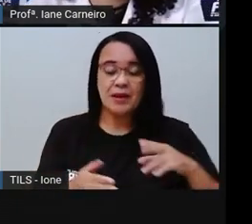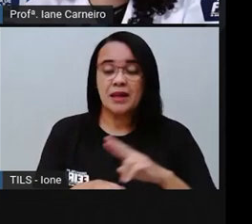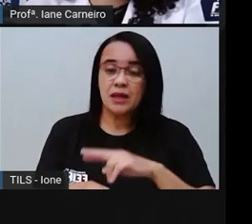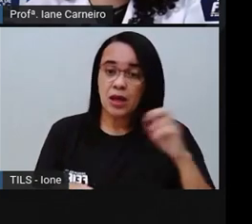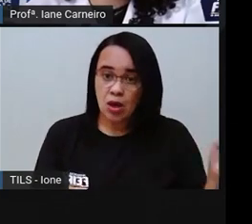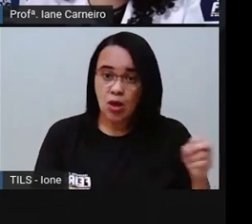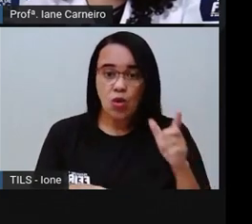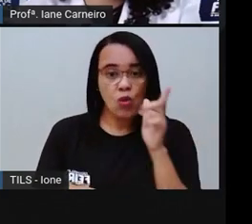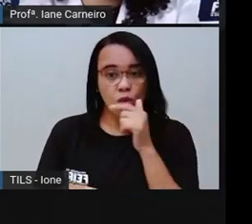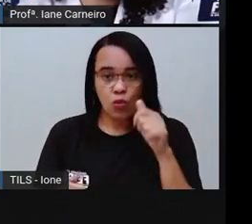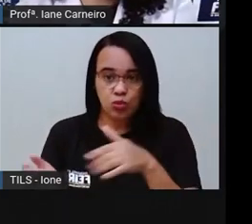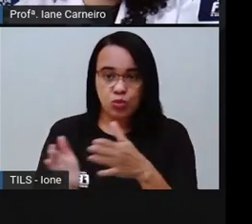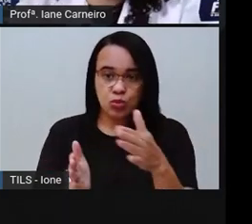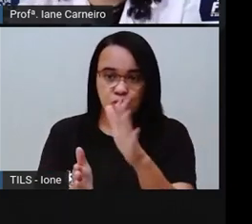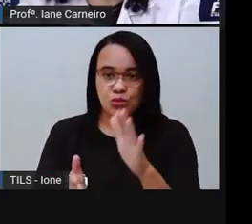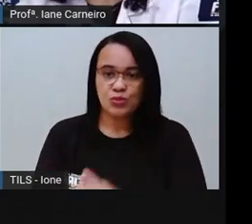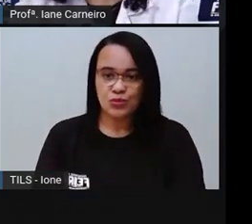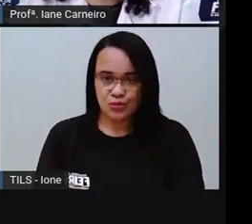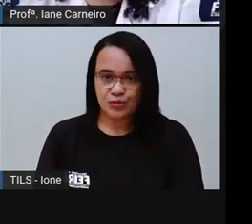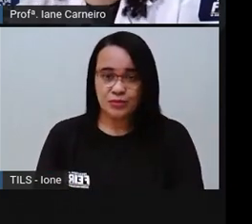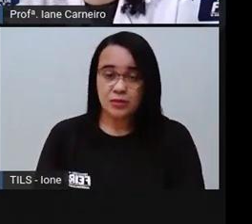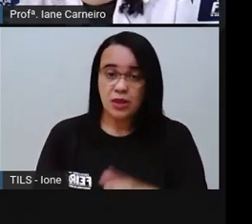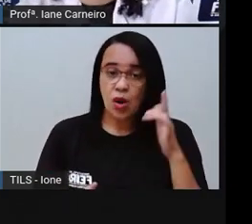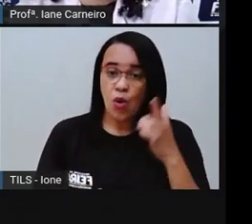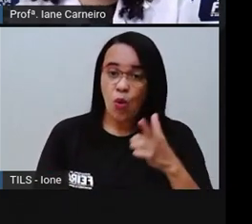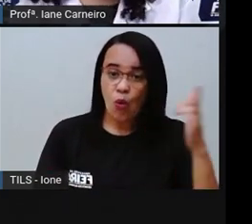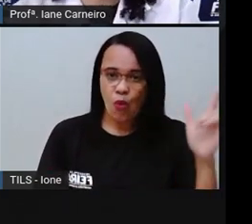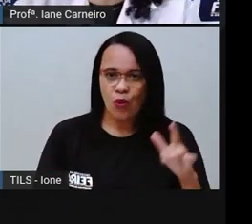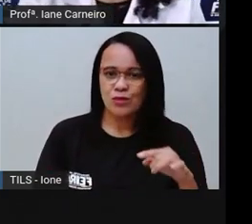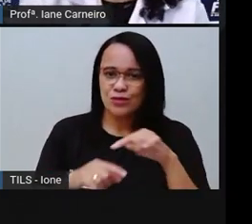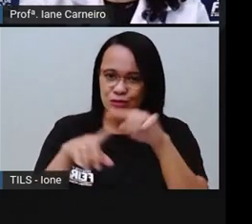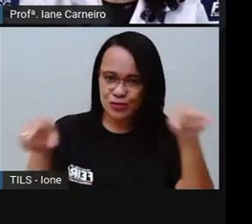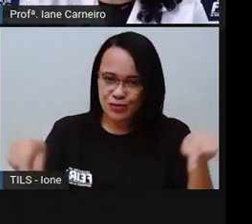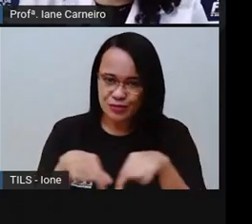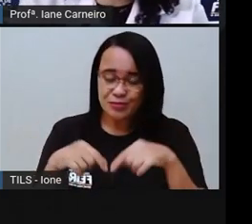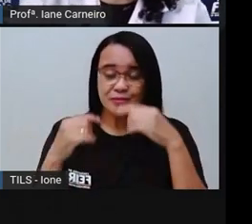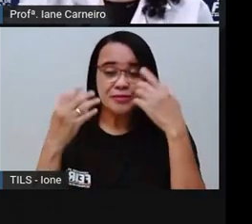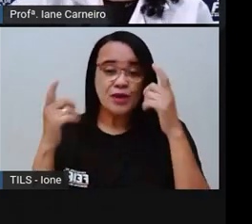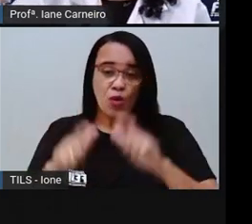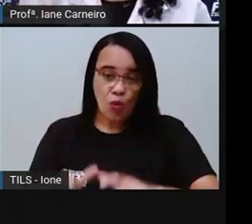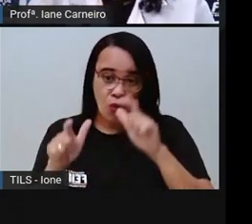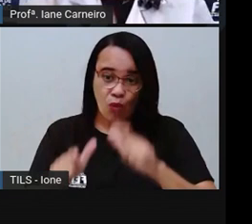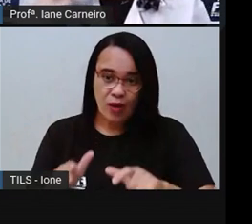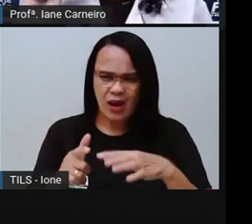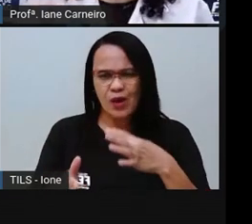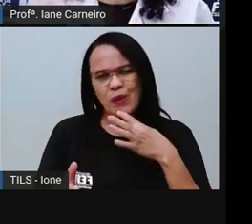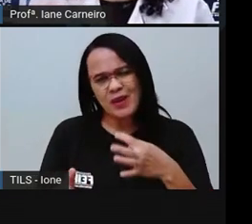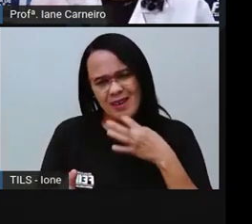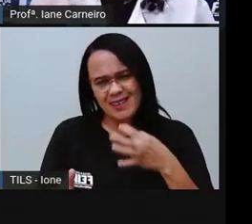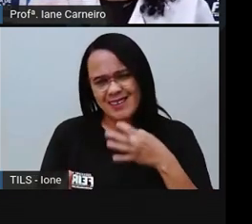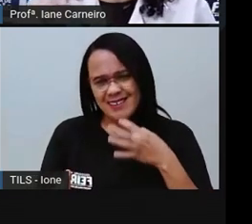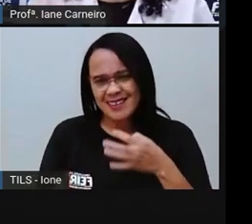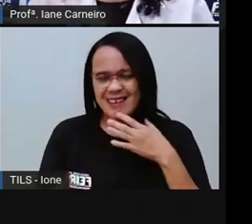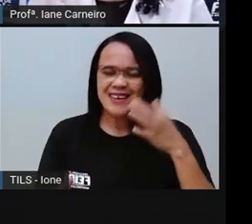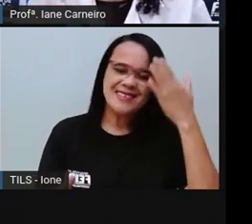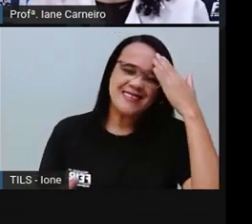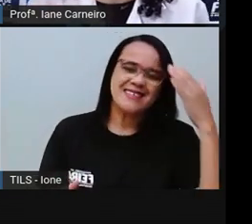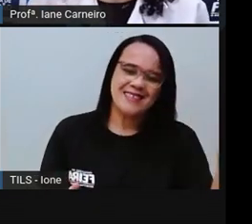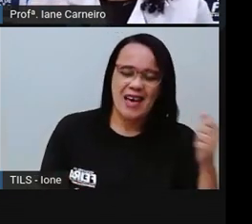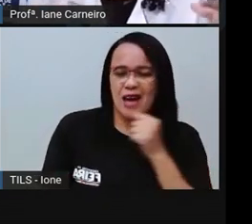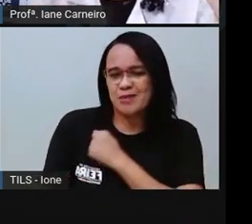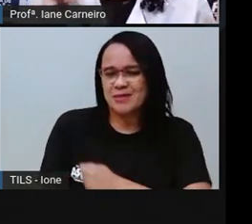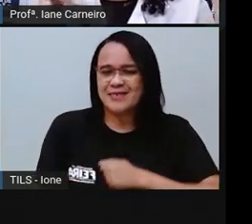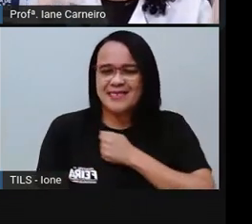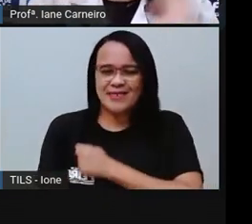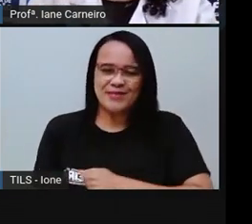Outro espaço que a PRO trouxe, esse aqui vocês conhecem muito bem, eu tenho certeza que assim como eu, vocês estavam com muita saudade desse espaço